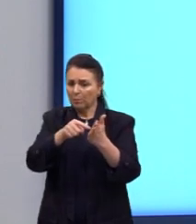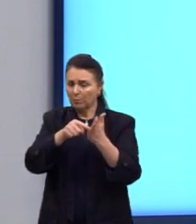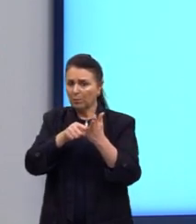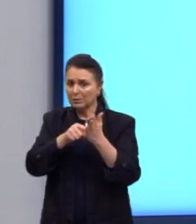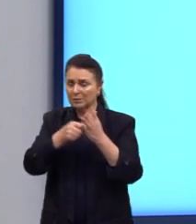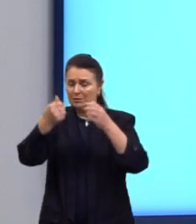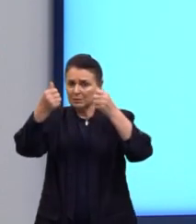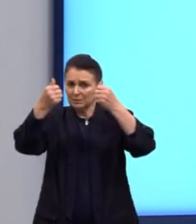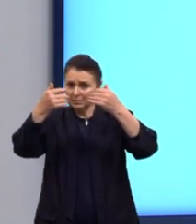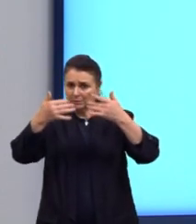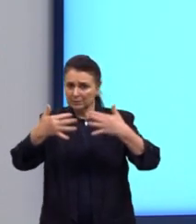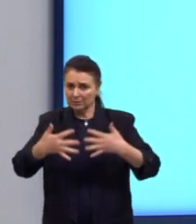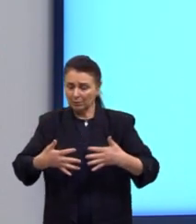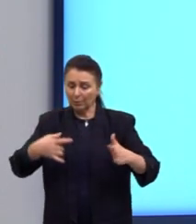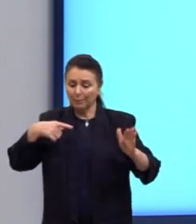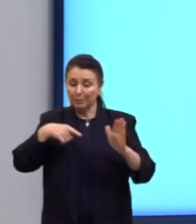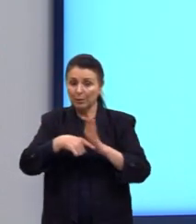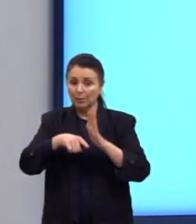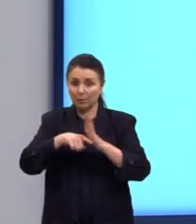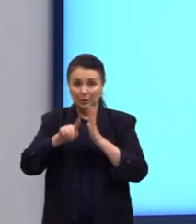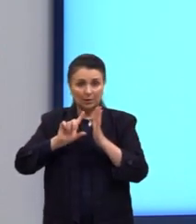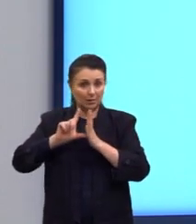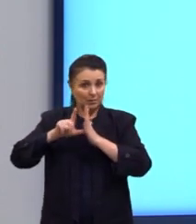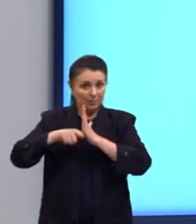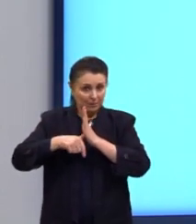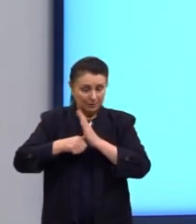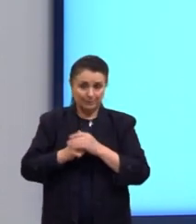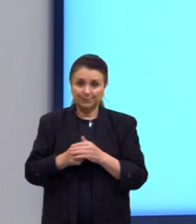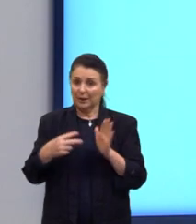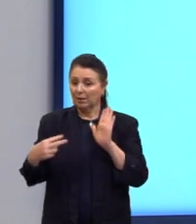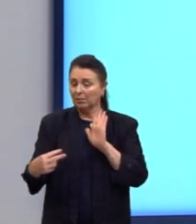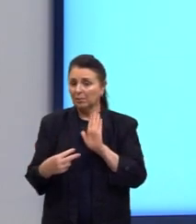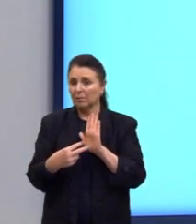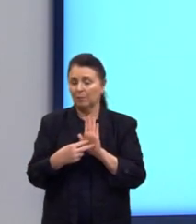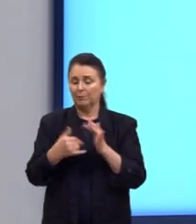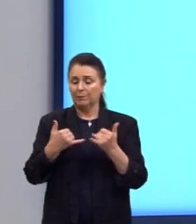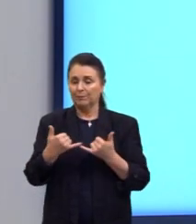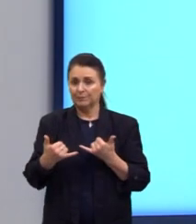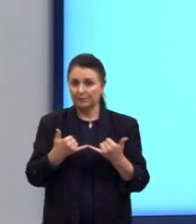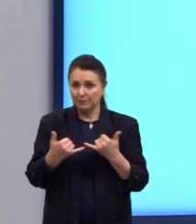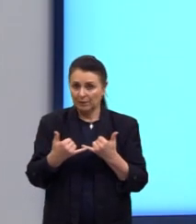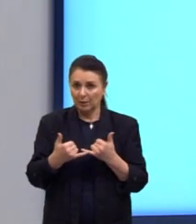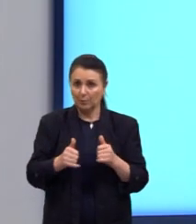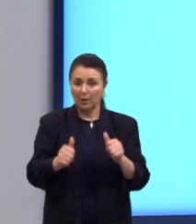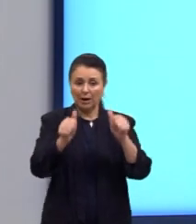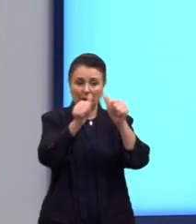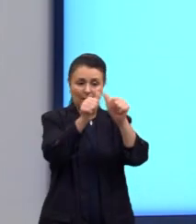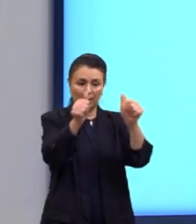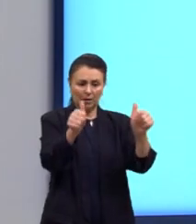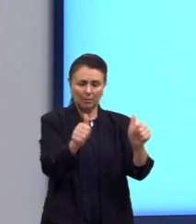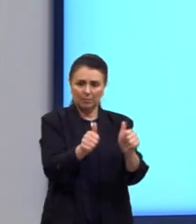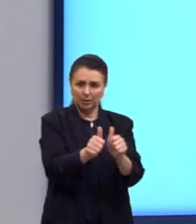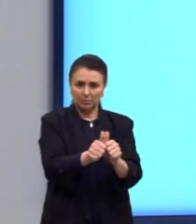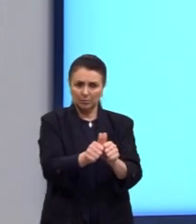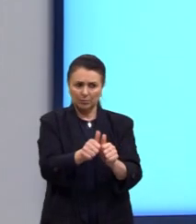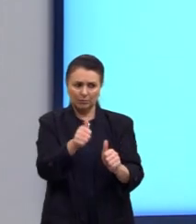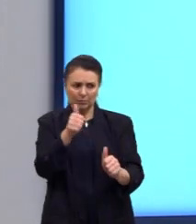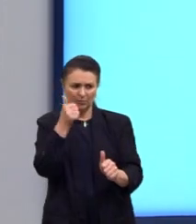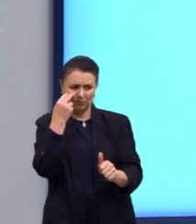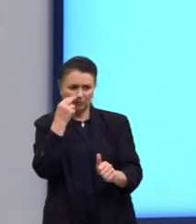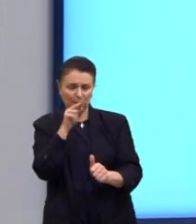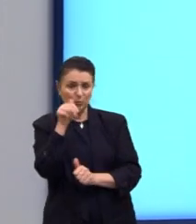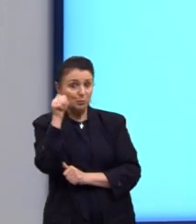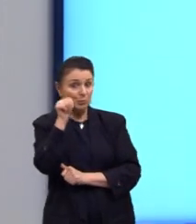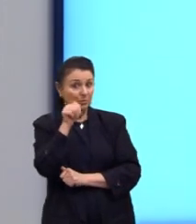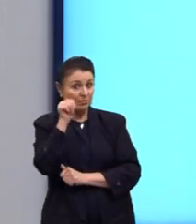explicação para a minha questão, tá? Então, por exemplo, aqui, ó, nessa imagem o que que eu vejo? Eu vejo uma senhora